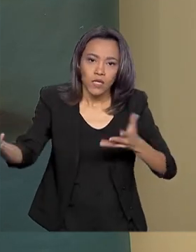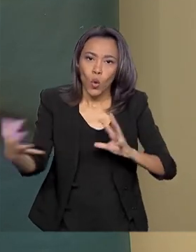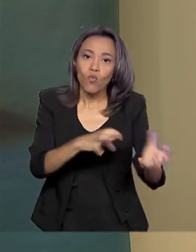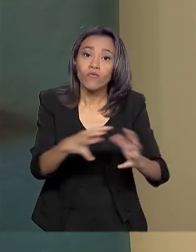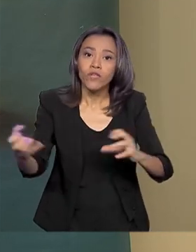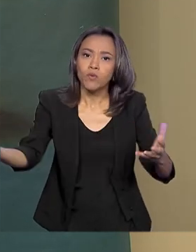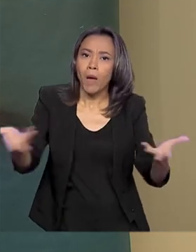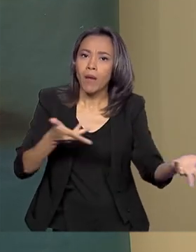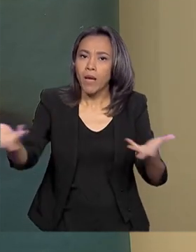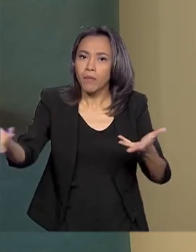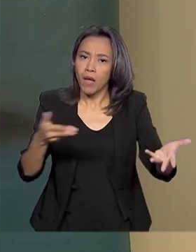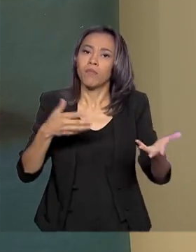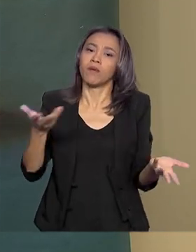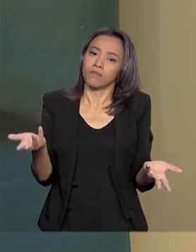sentido de resolver as questões que surgirem.